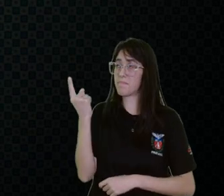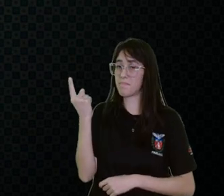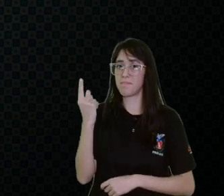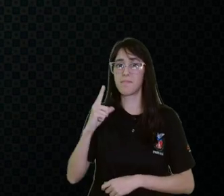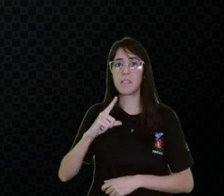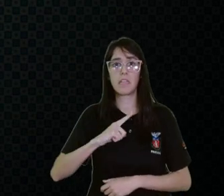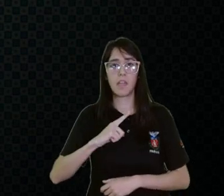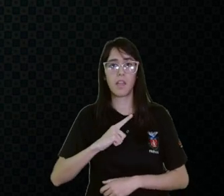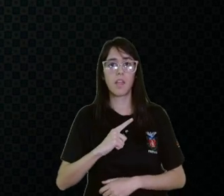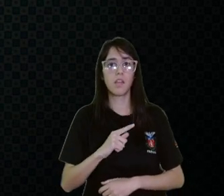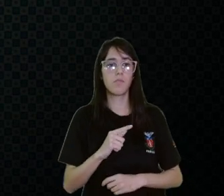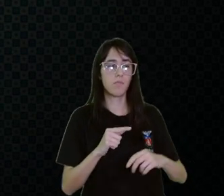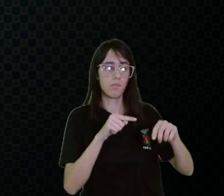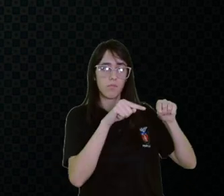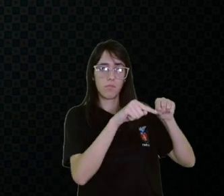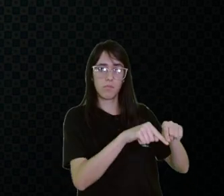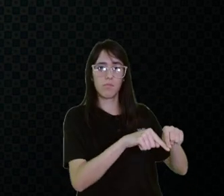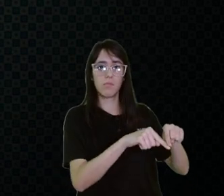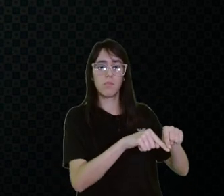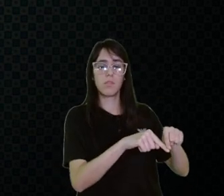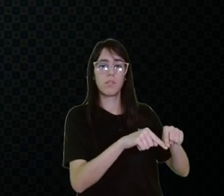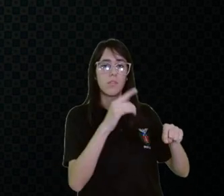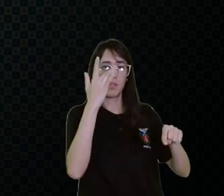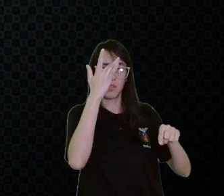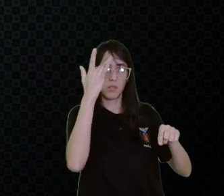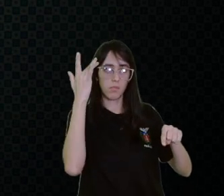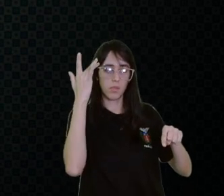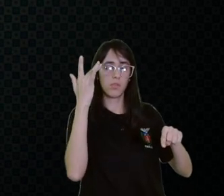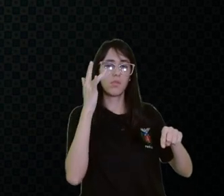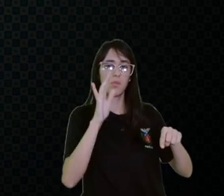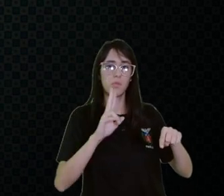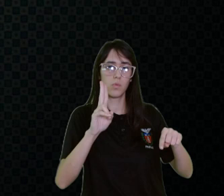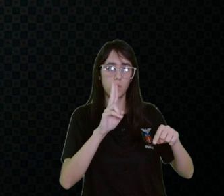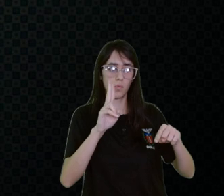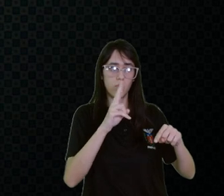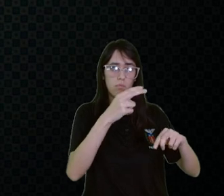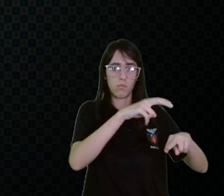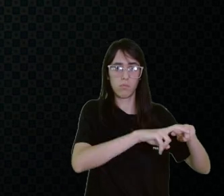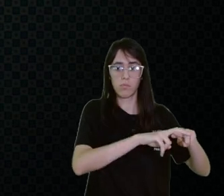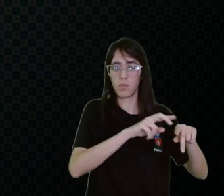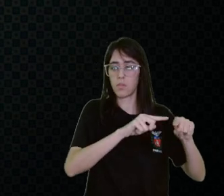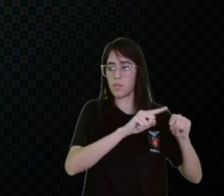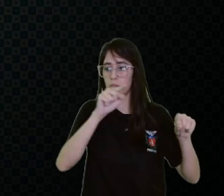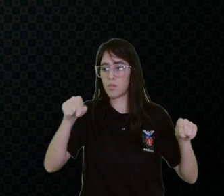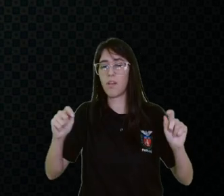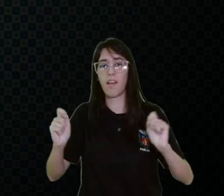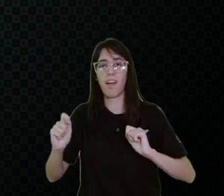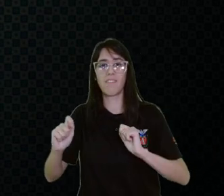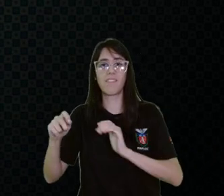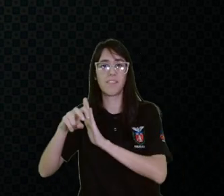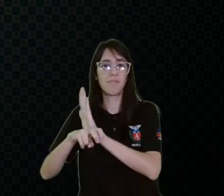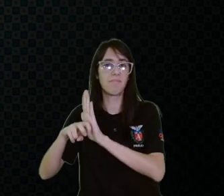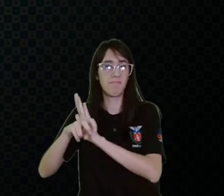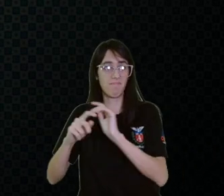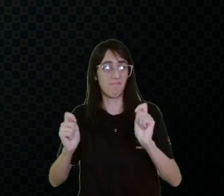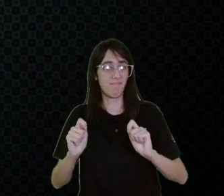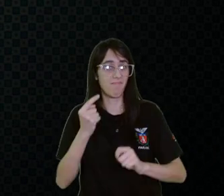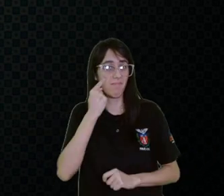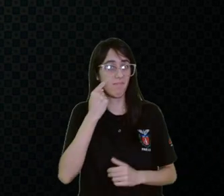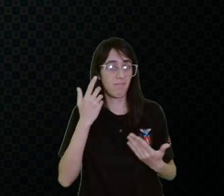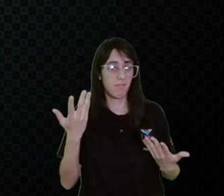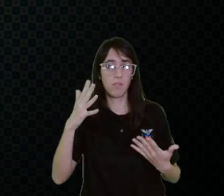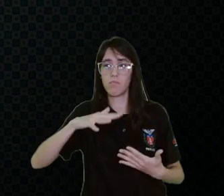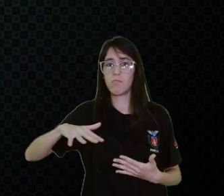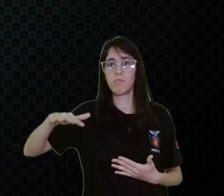uma estudante utilizando a gangorra e do outro lado essa gangorra foi adaptada para caber uma cadeira de roda, por exemplo, então espaços de